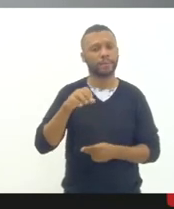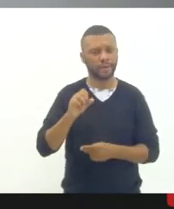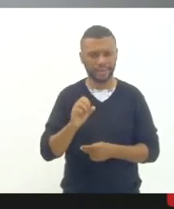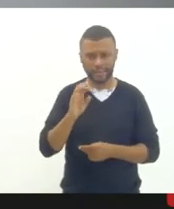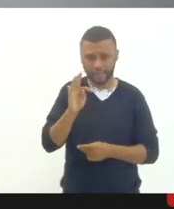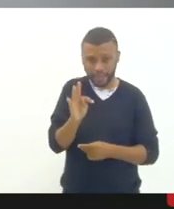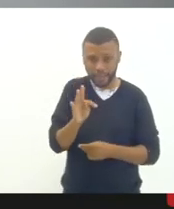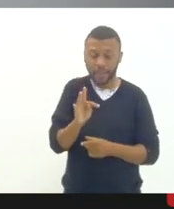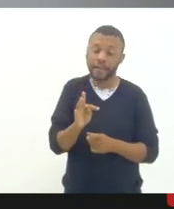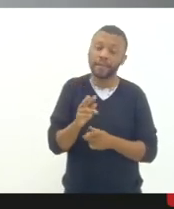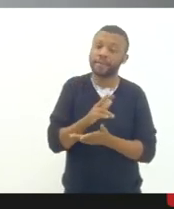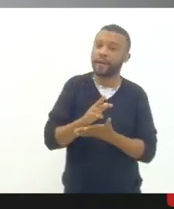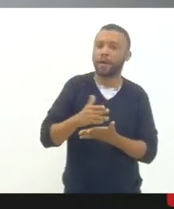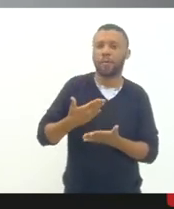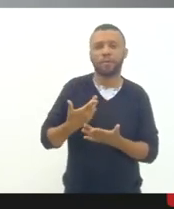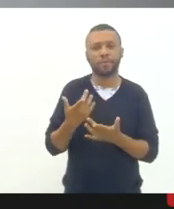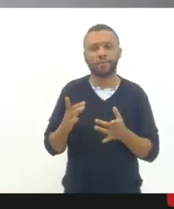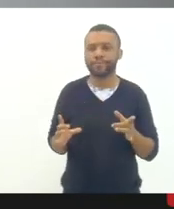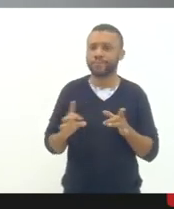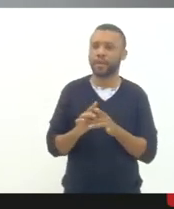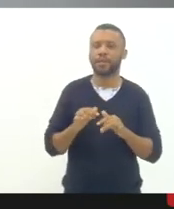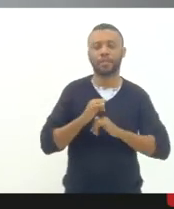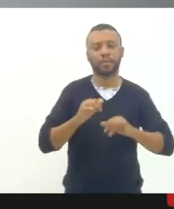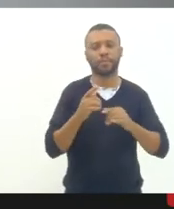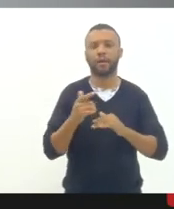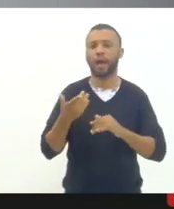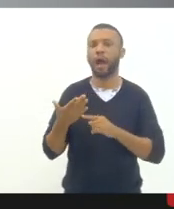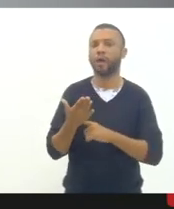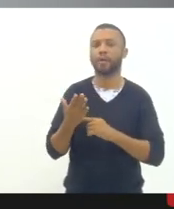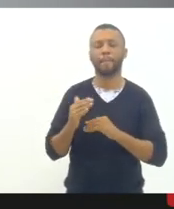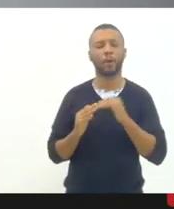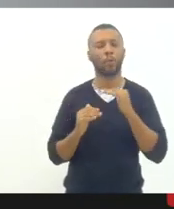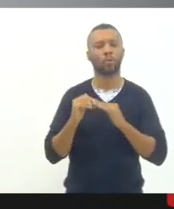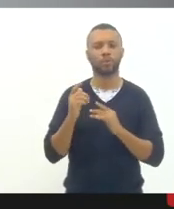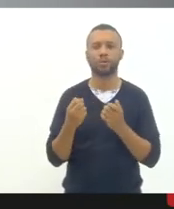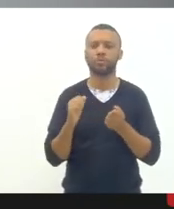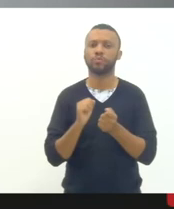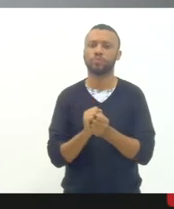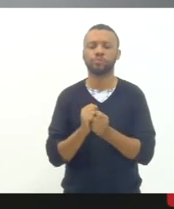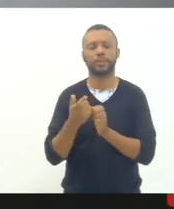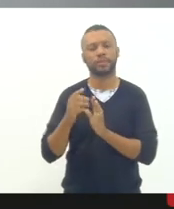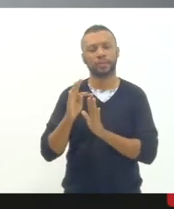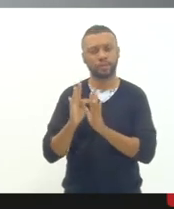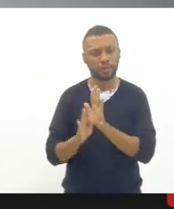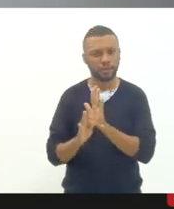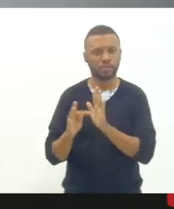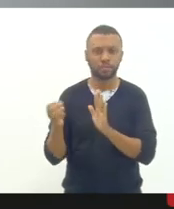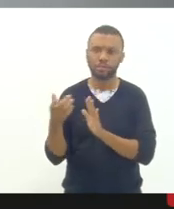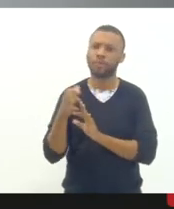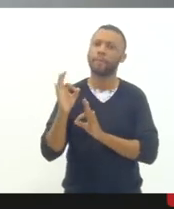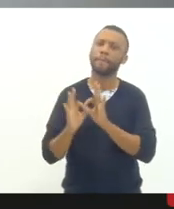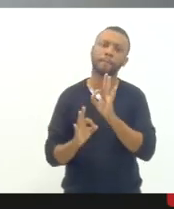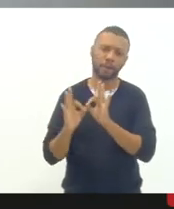que fazem parte da campanha para construir juntas juntos esse texto de um novo plano